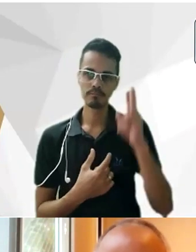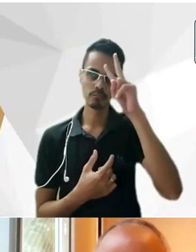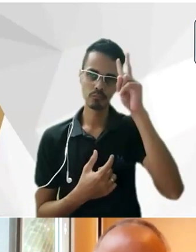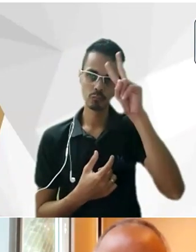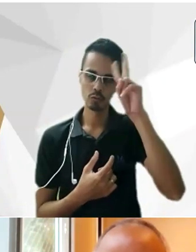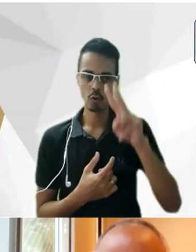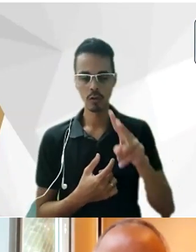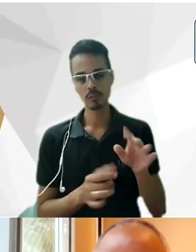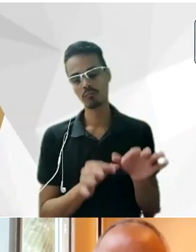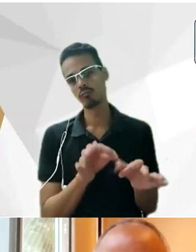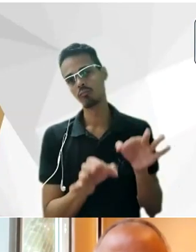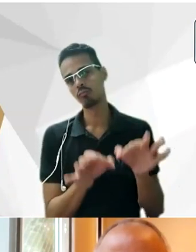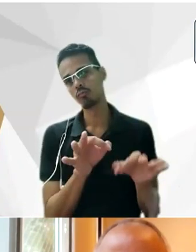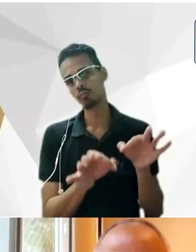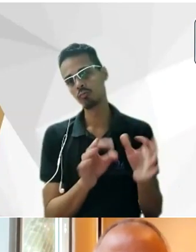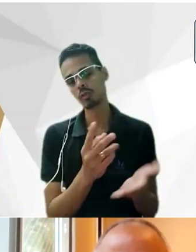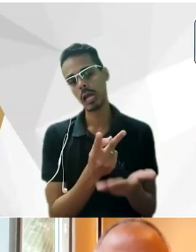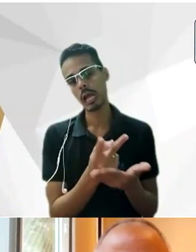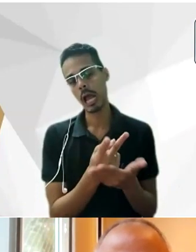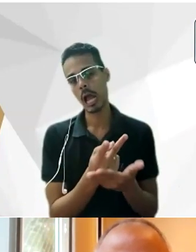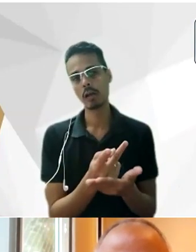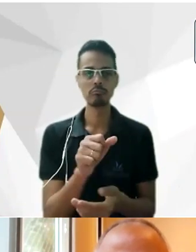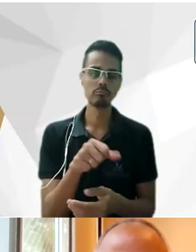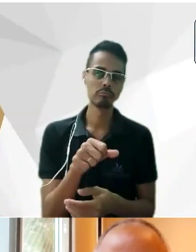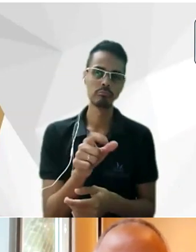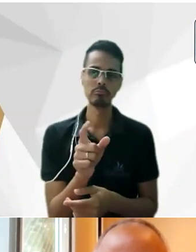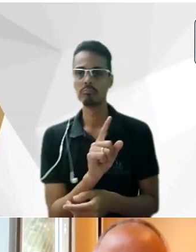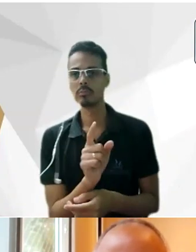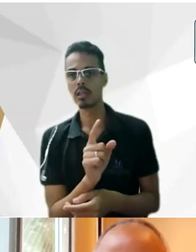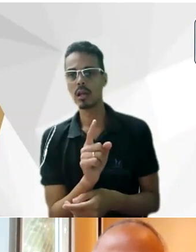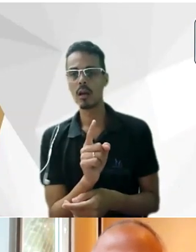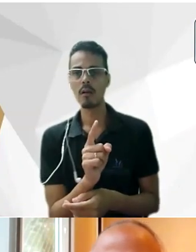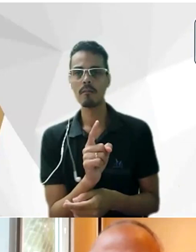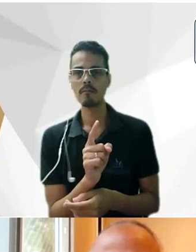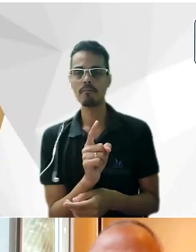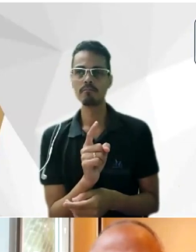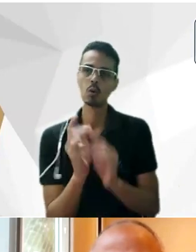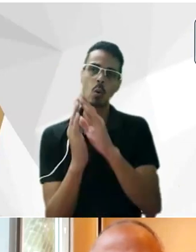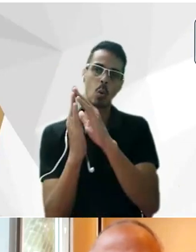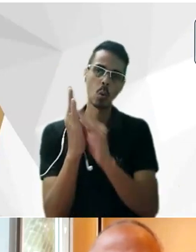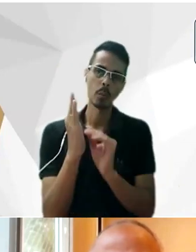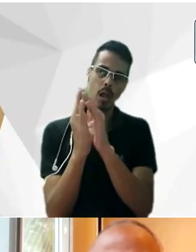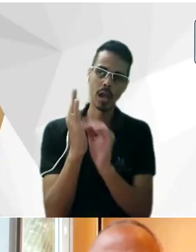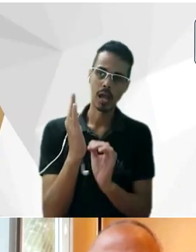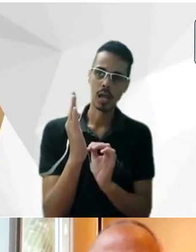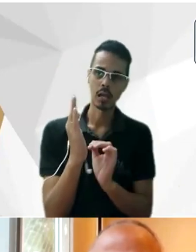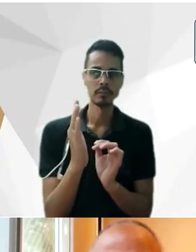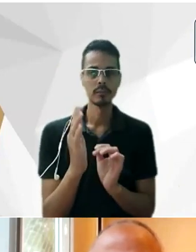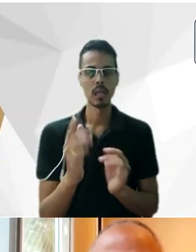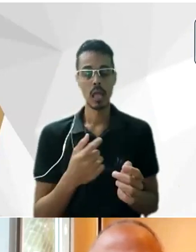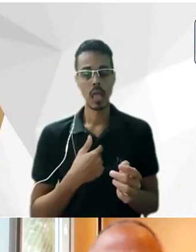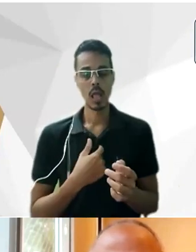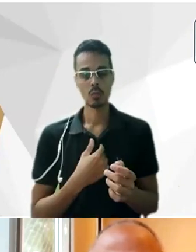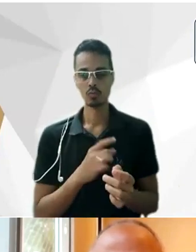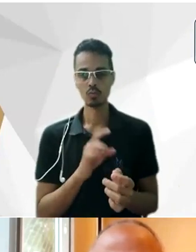equívoco ou não em recepcionar na forma que as ideias são recepcionadas eu trabalho com a ideia de formas de